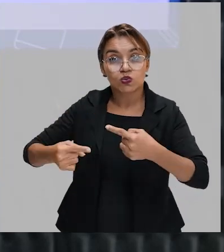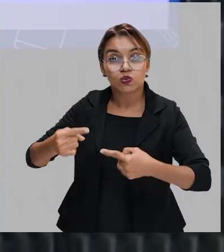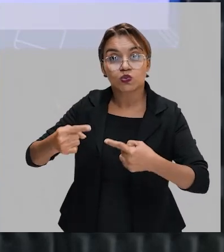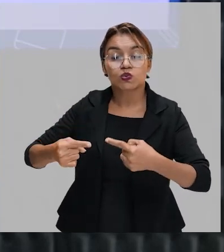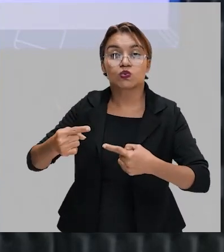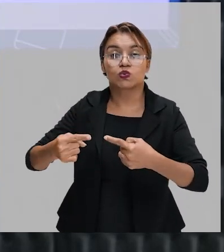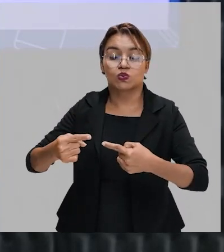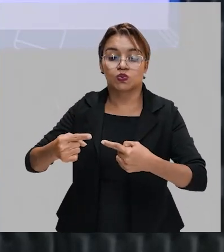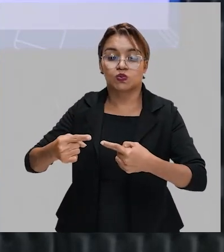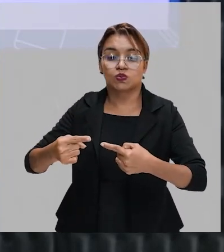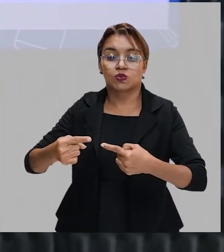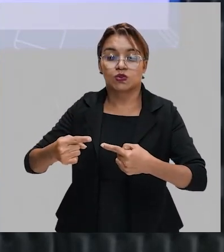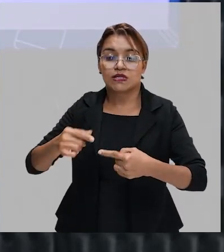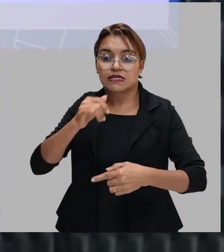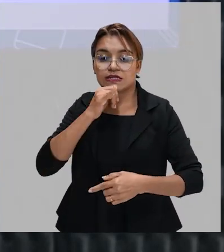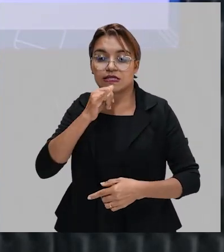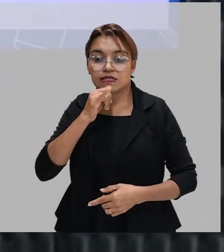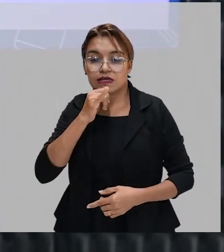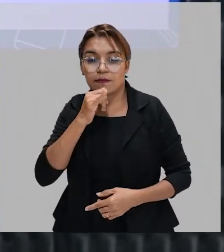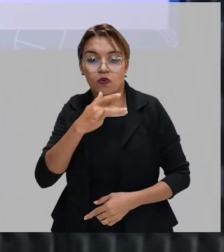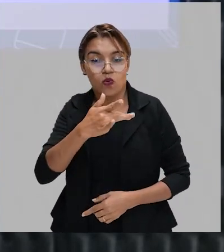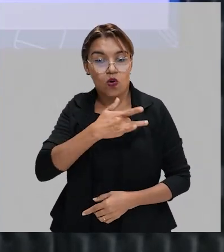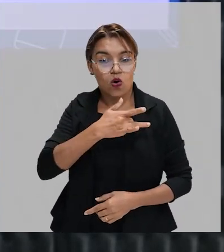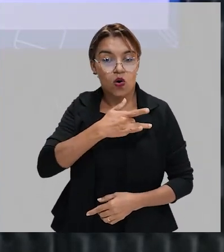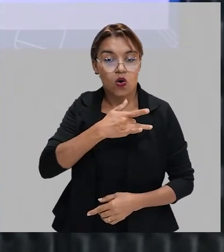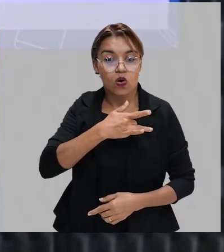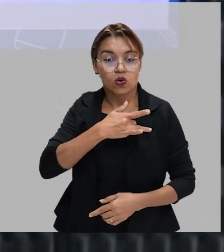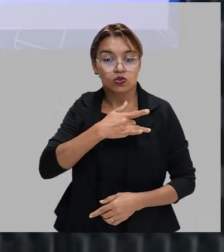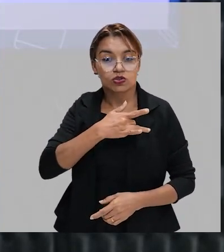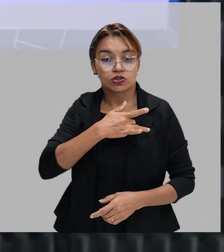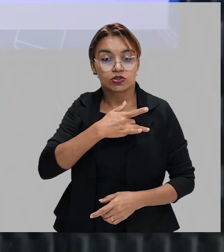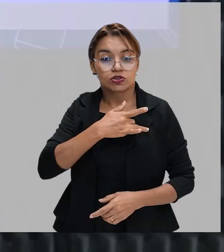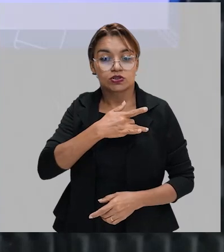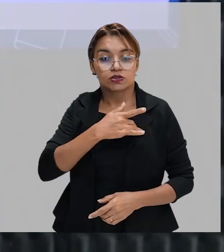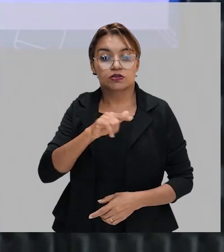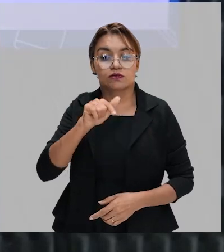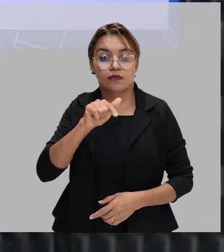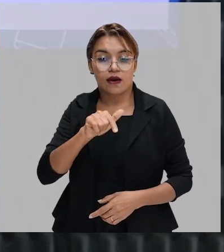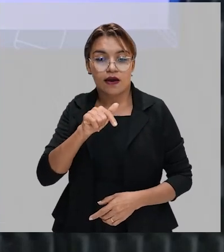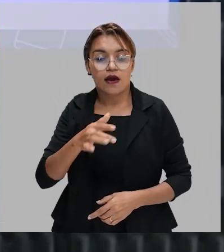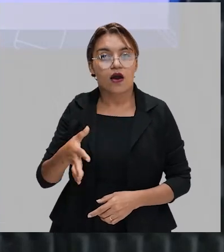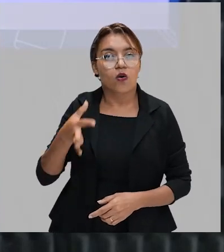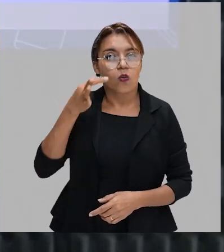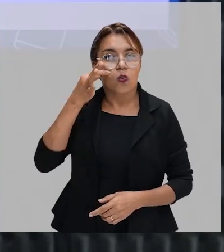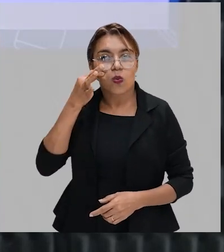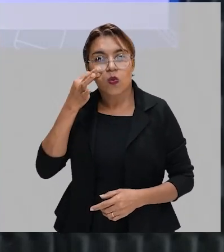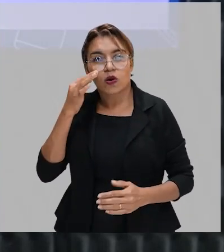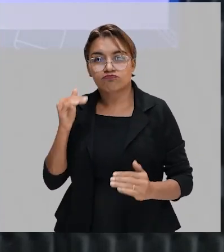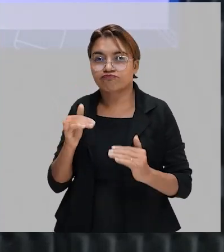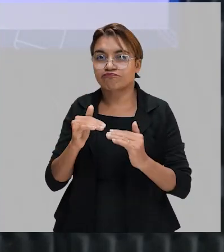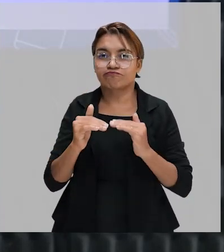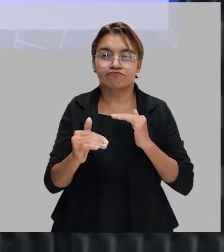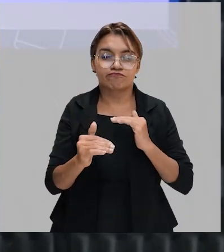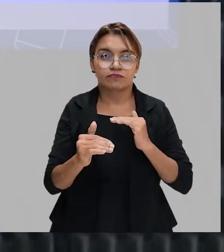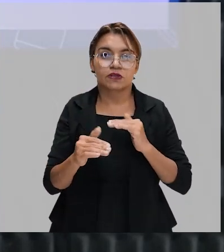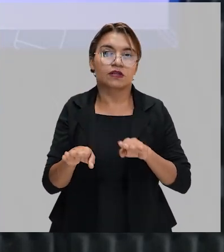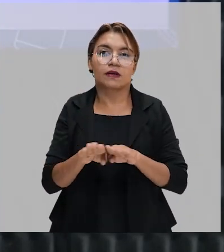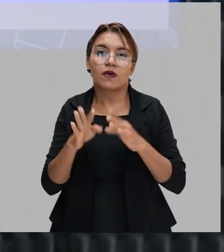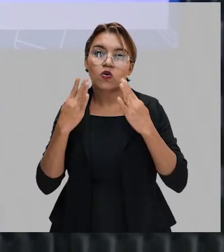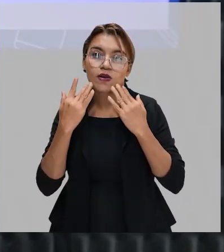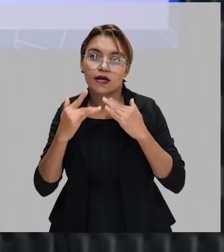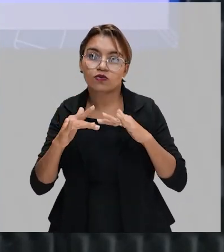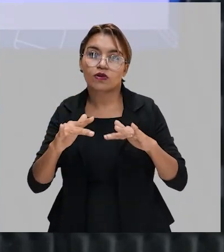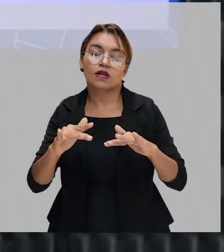Desmistifica o romantismo, tá? Que a gente saiu do romantismo, o realismo vem, se contrapor ao romantismo, o naturalismo também.